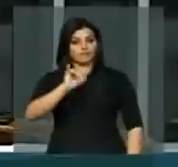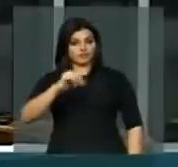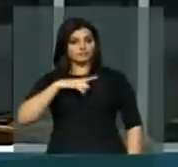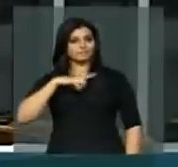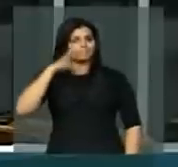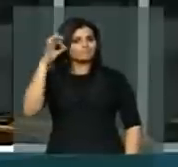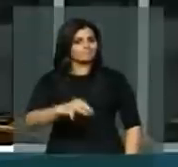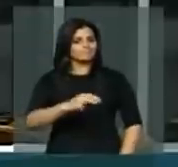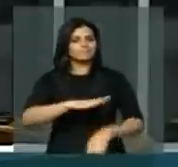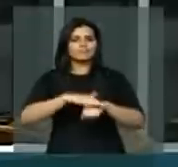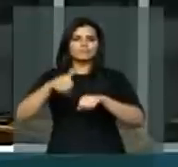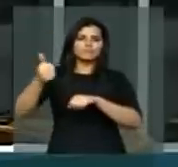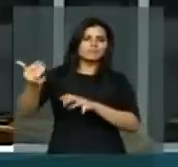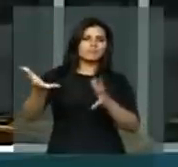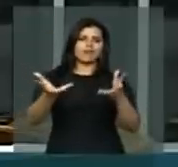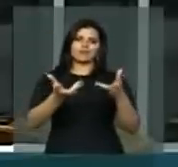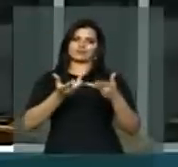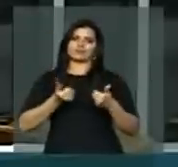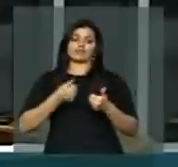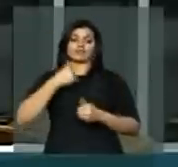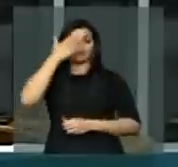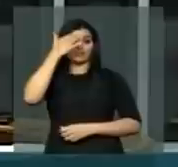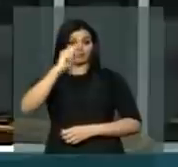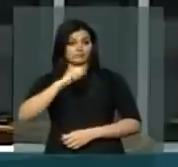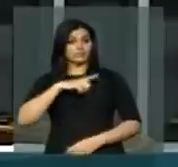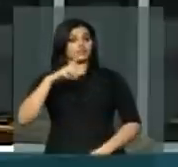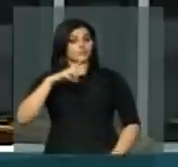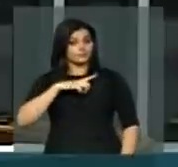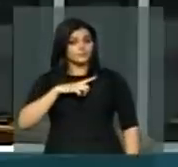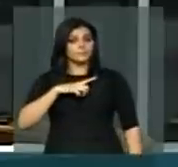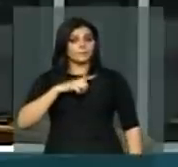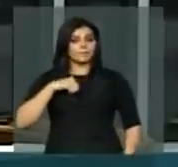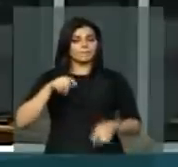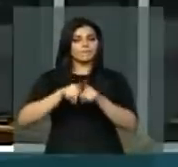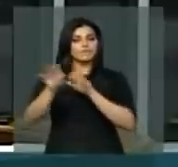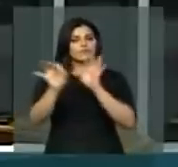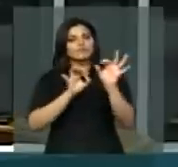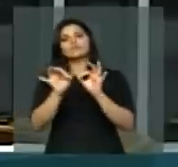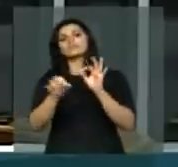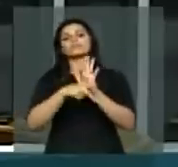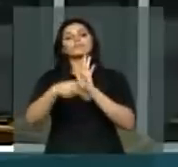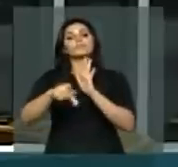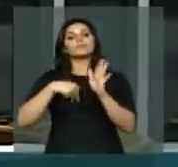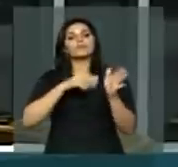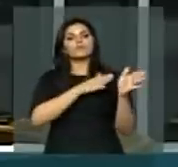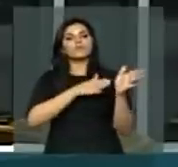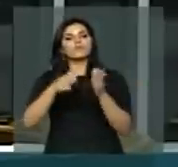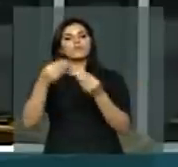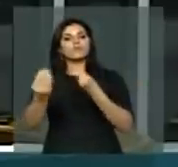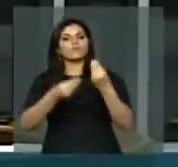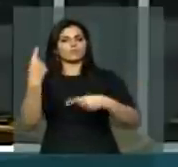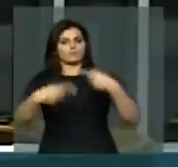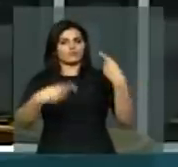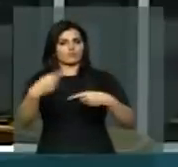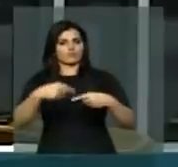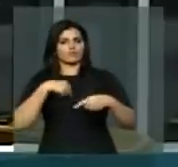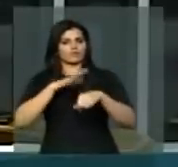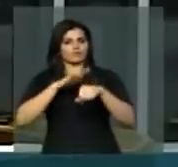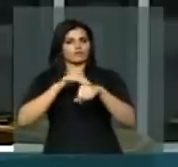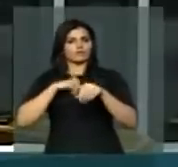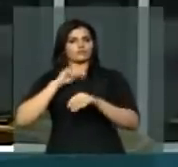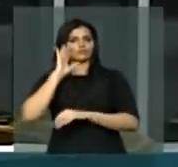de com maestria, com sabedoria, conduzir este processo, fazer os devidos